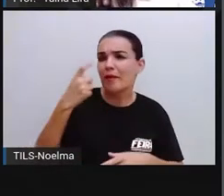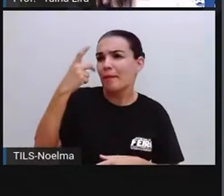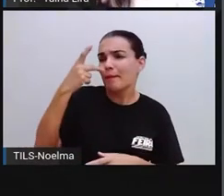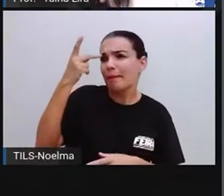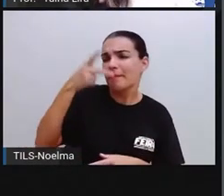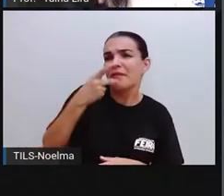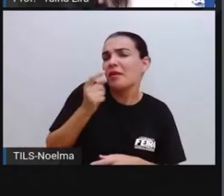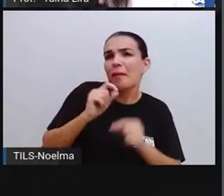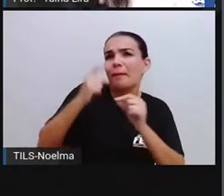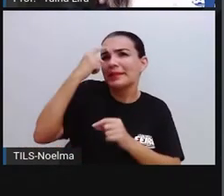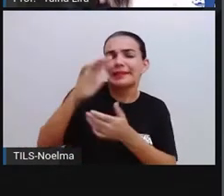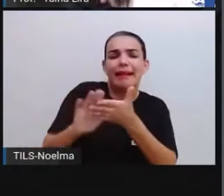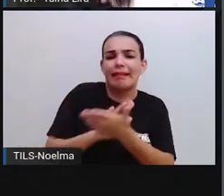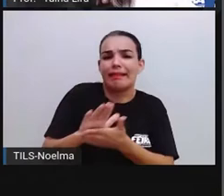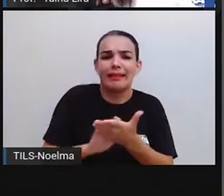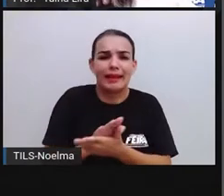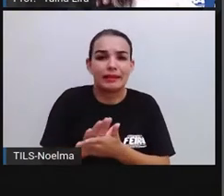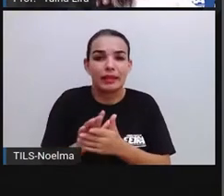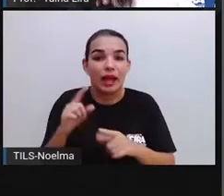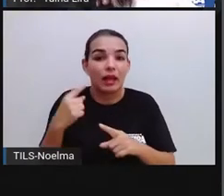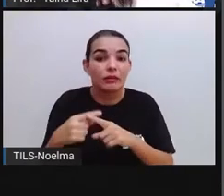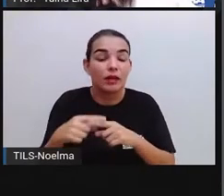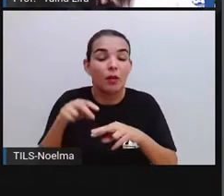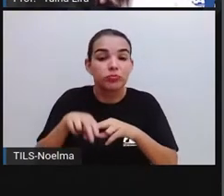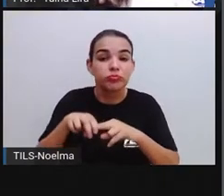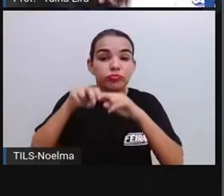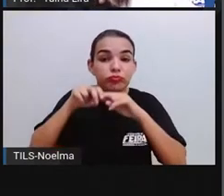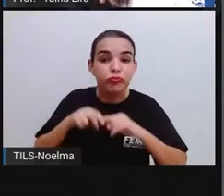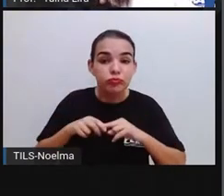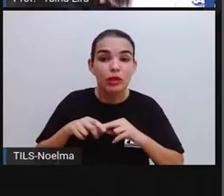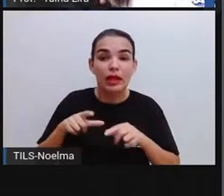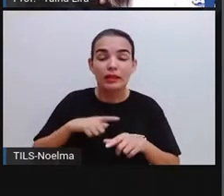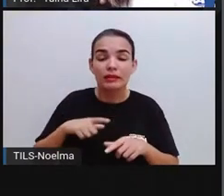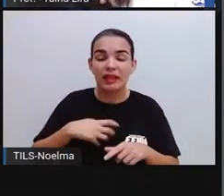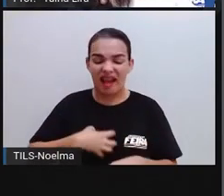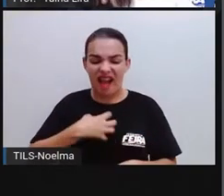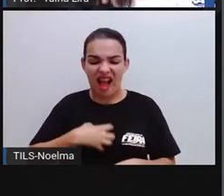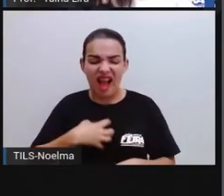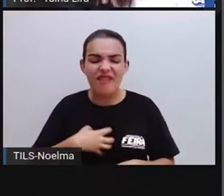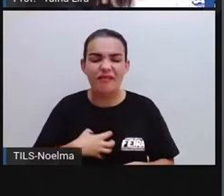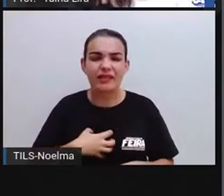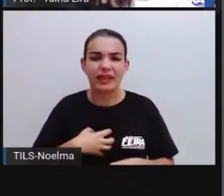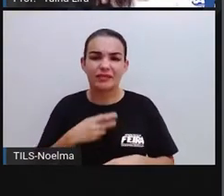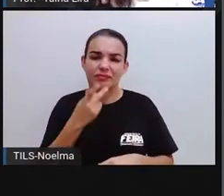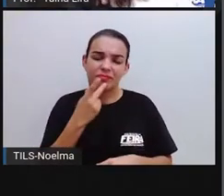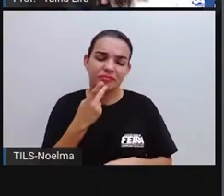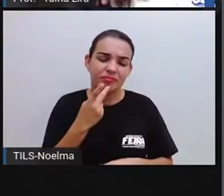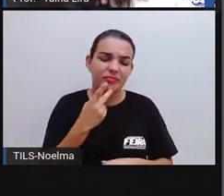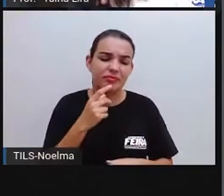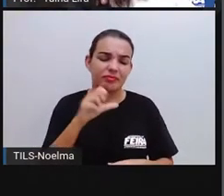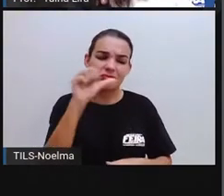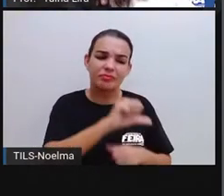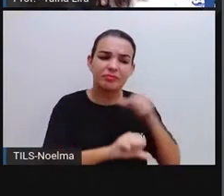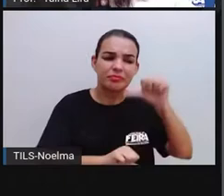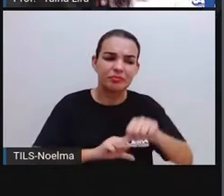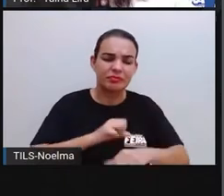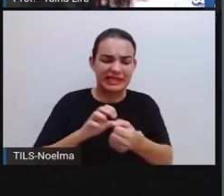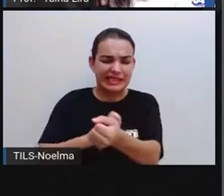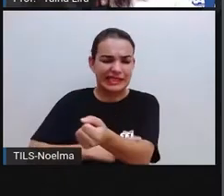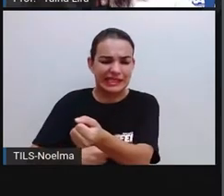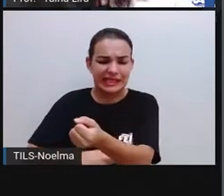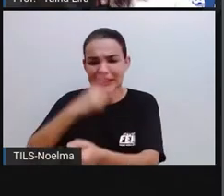e por isso, quando estava com raiva, acabava magoando e irritando as pessoas. Olha lá!